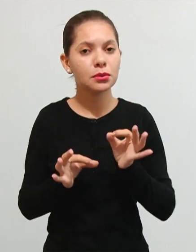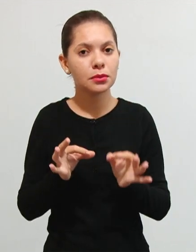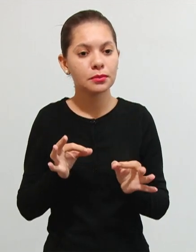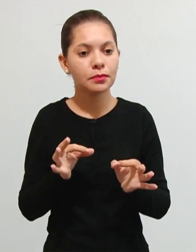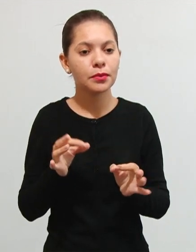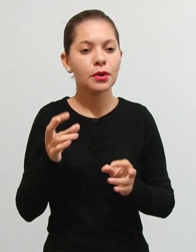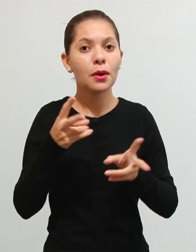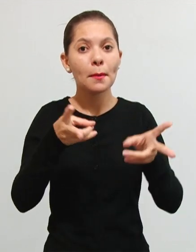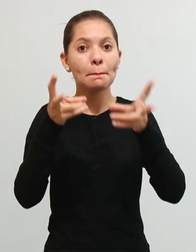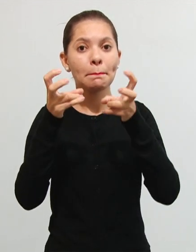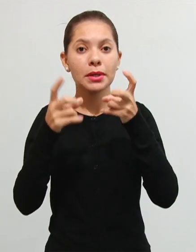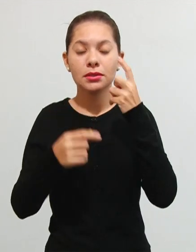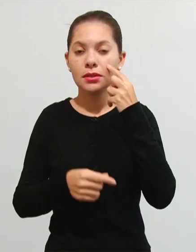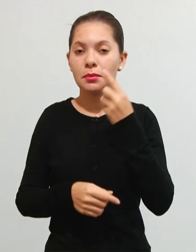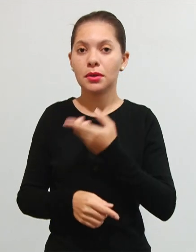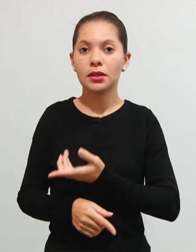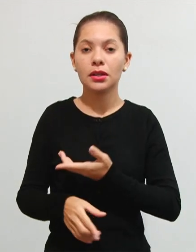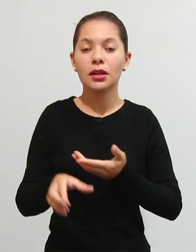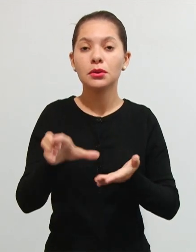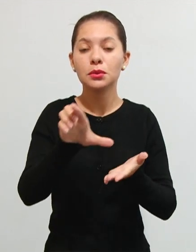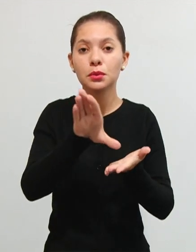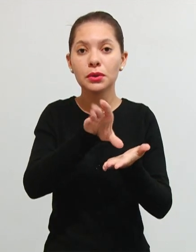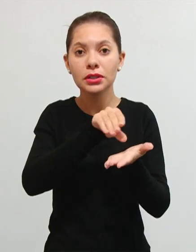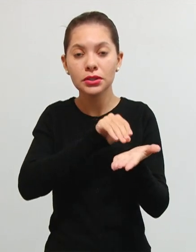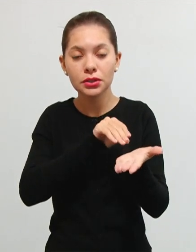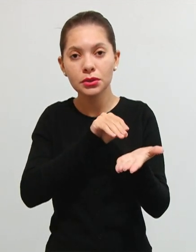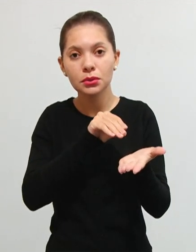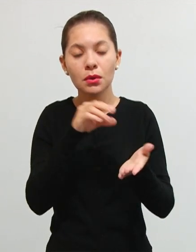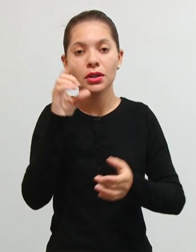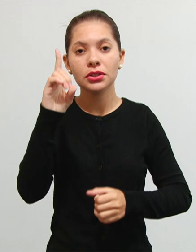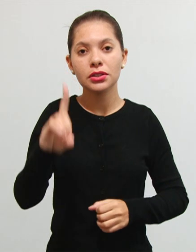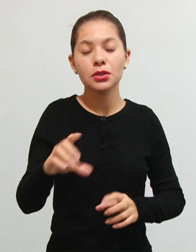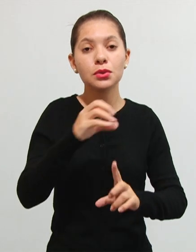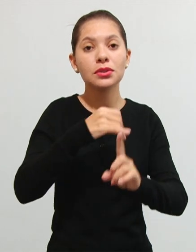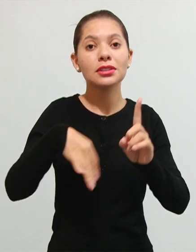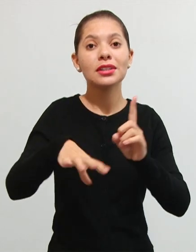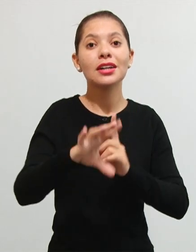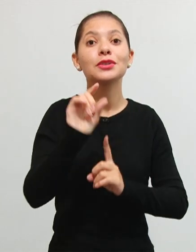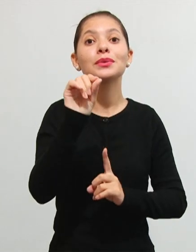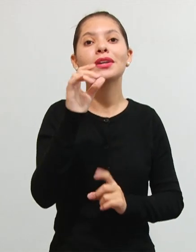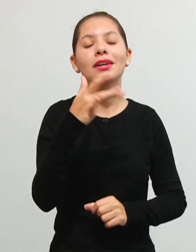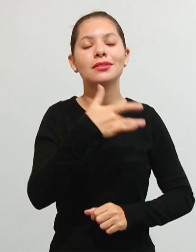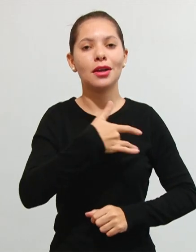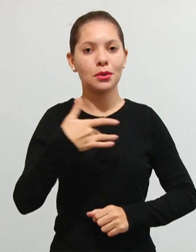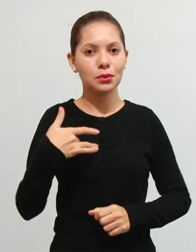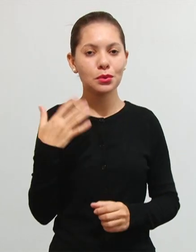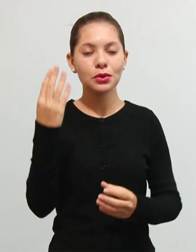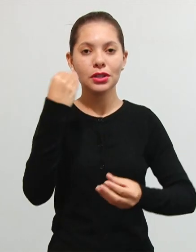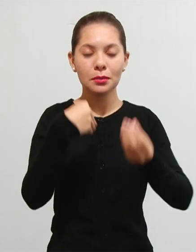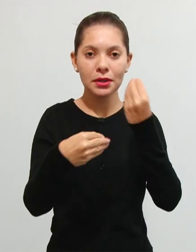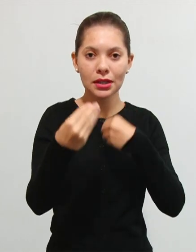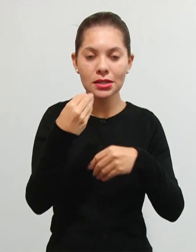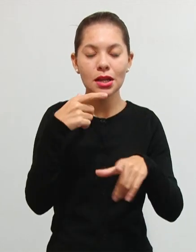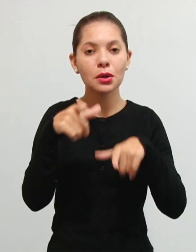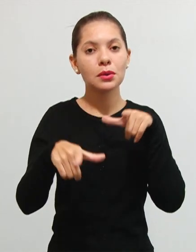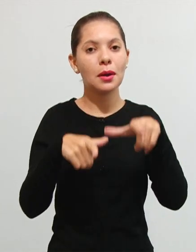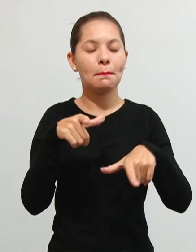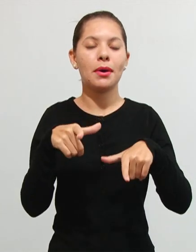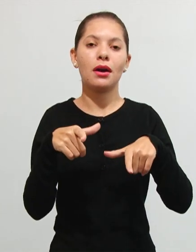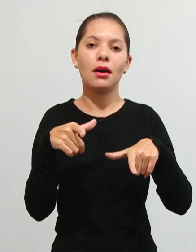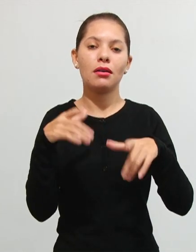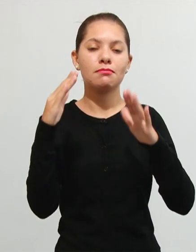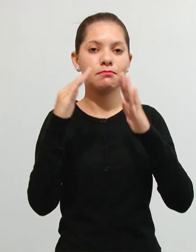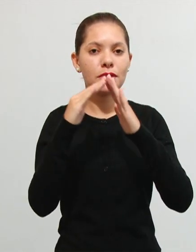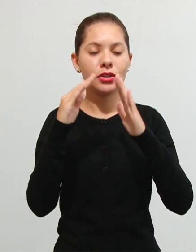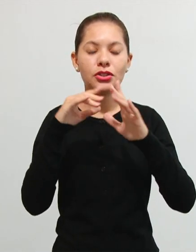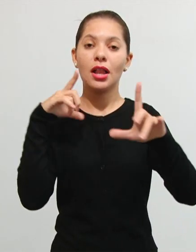podemos perceber que lá no artigo 6 tá aqui ó são direitos sociais a educação a saúde alimentação trabalho moradia o transporte o lazer